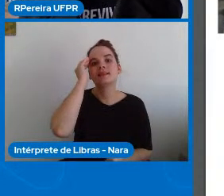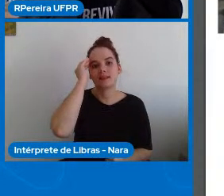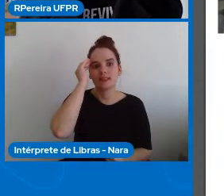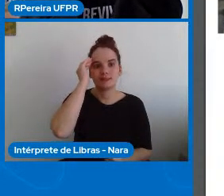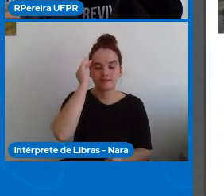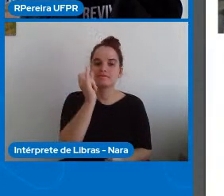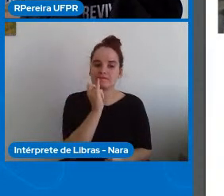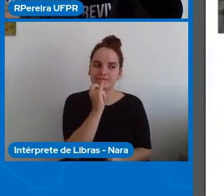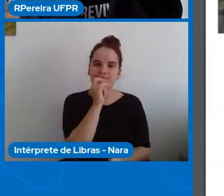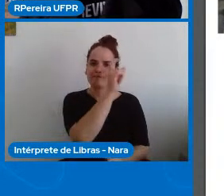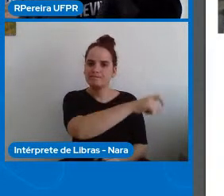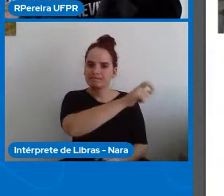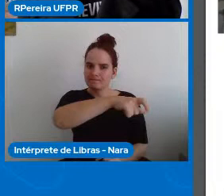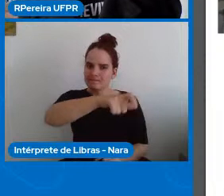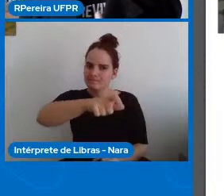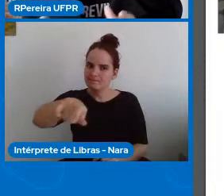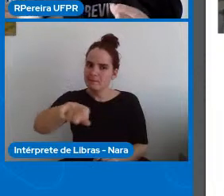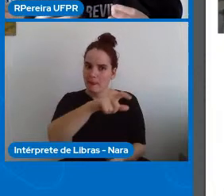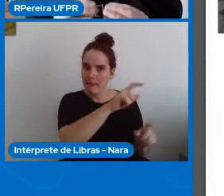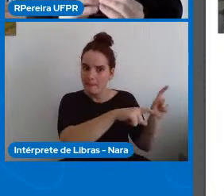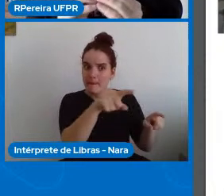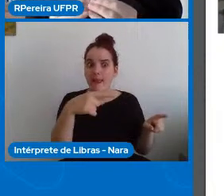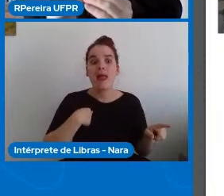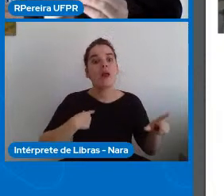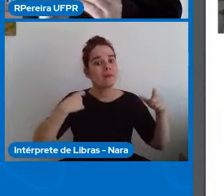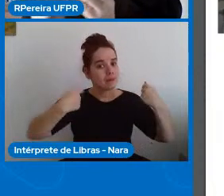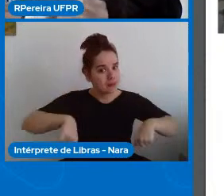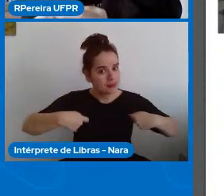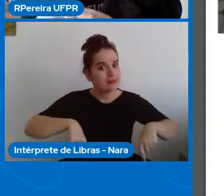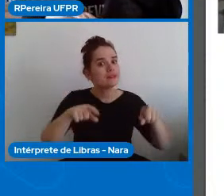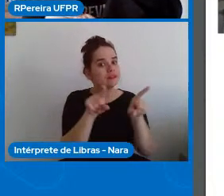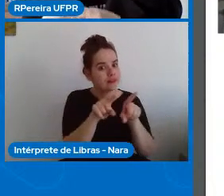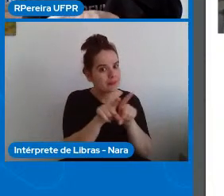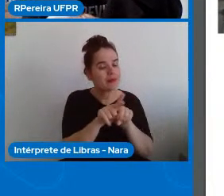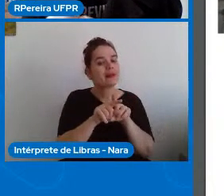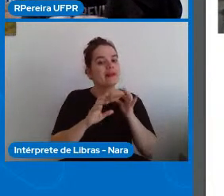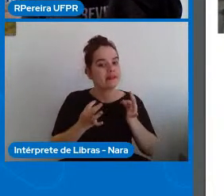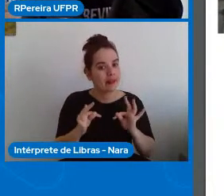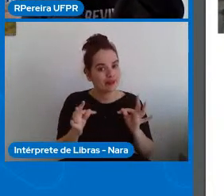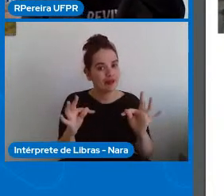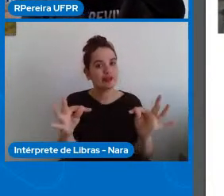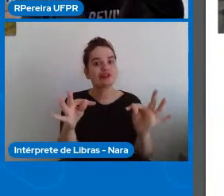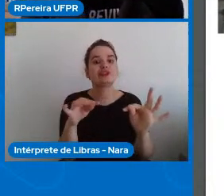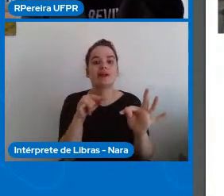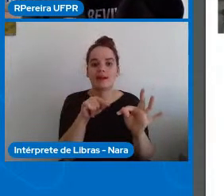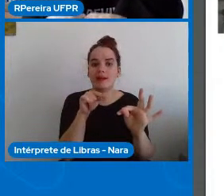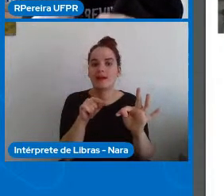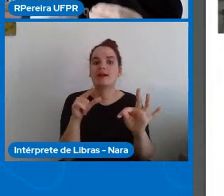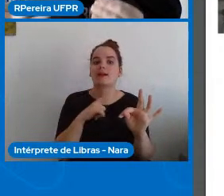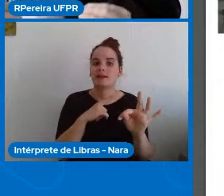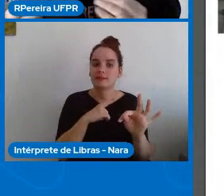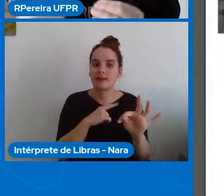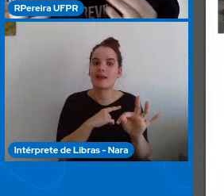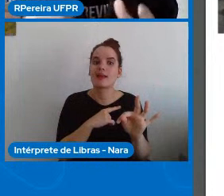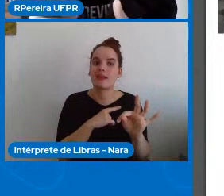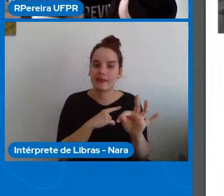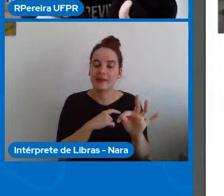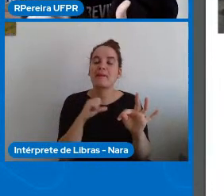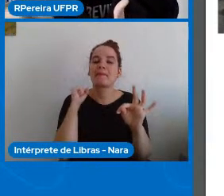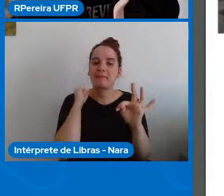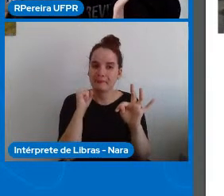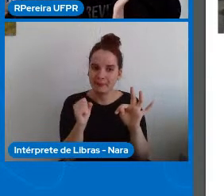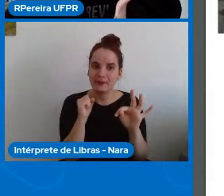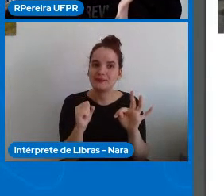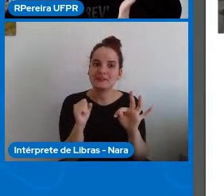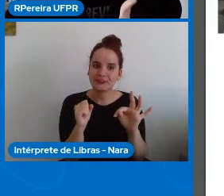interessadas nós também estamos falando de tecnologia que pode existir ali como um mecanismo que vai